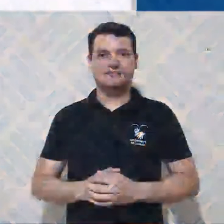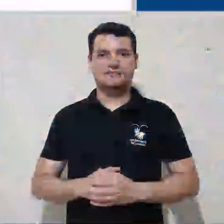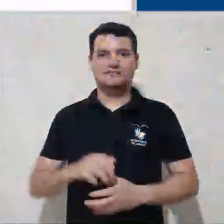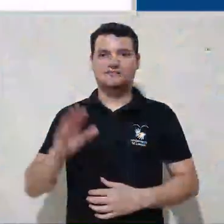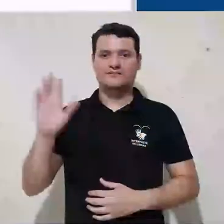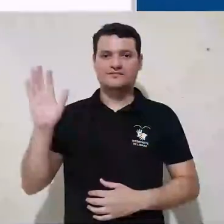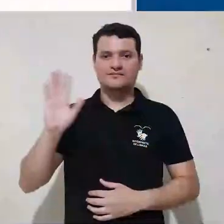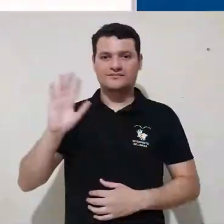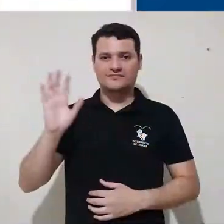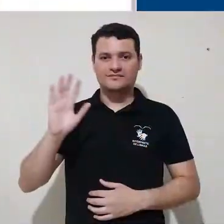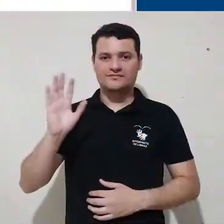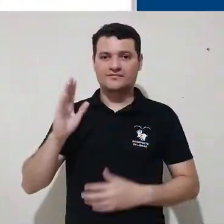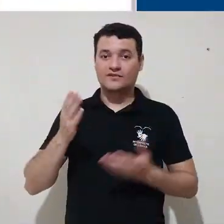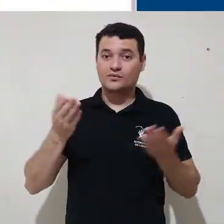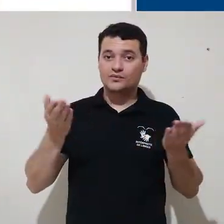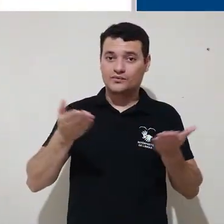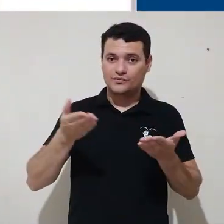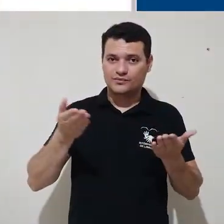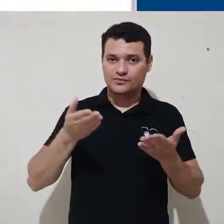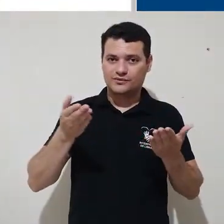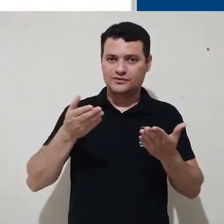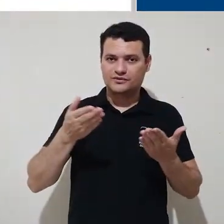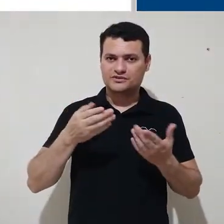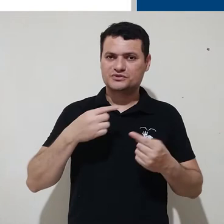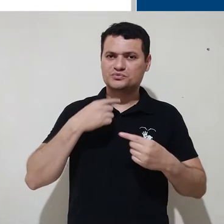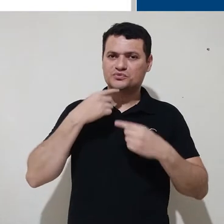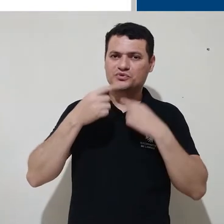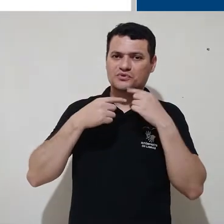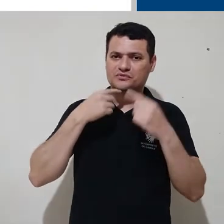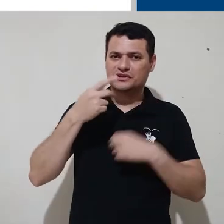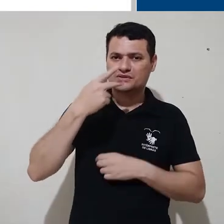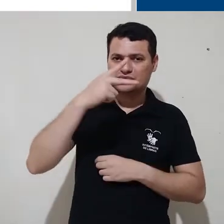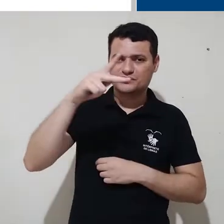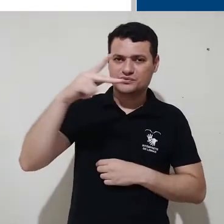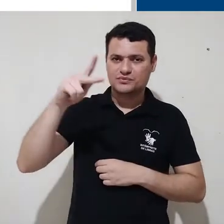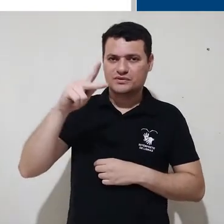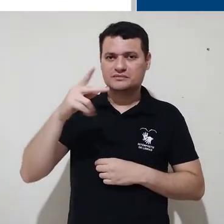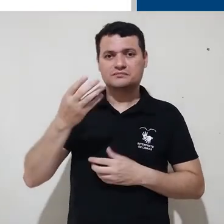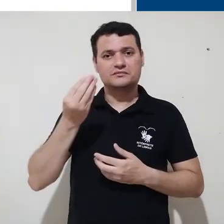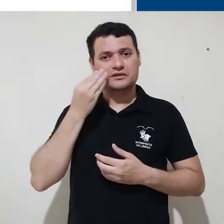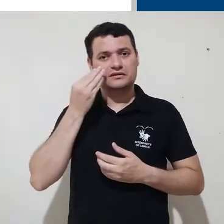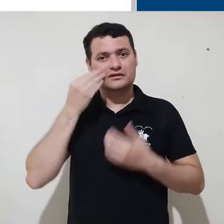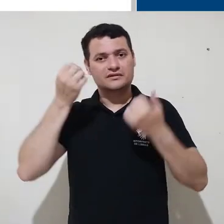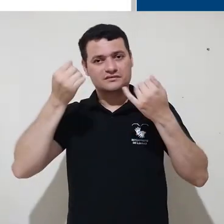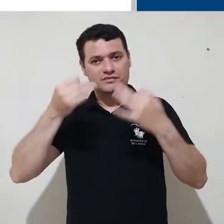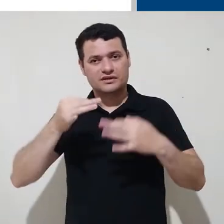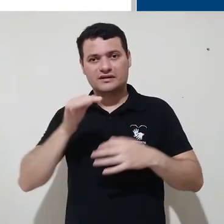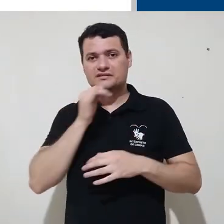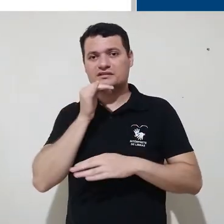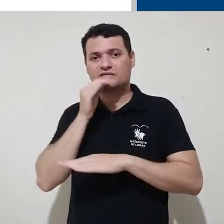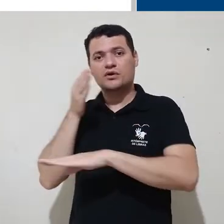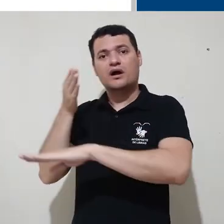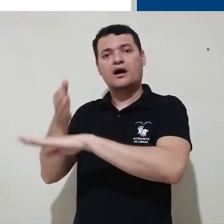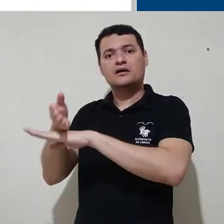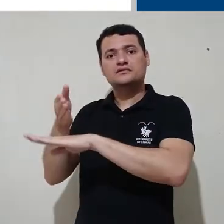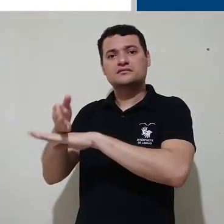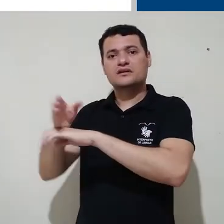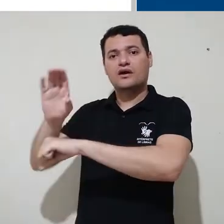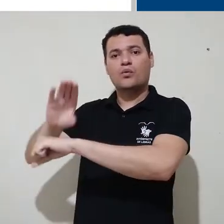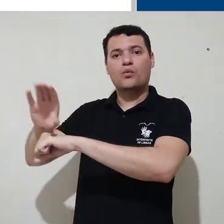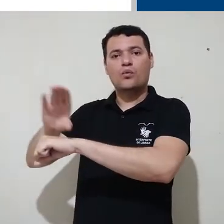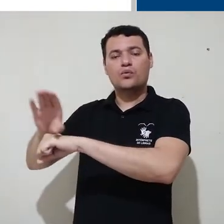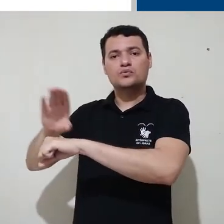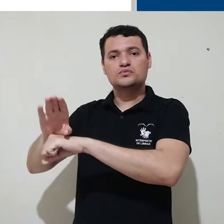Olá, hoje nós vamos tirar algumas dúvidas com relação à solicitação de acesso a